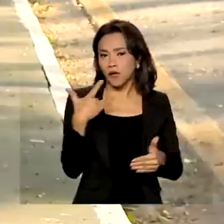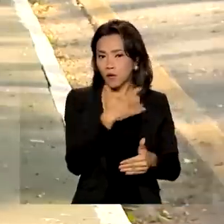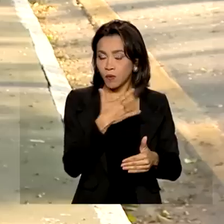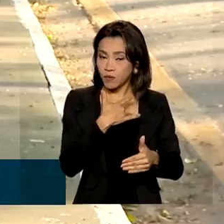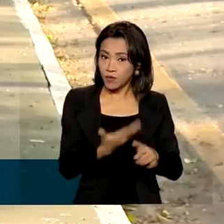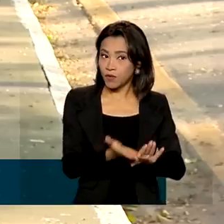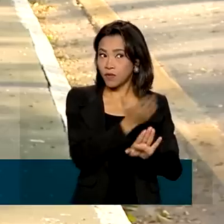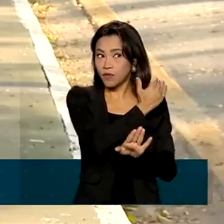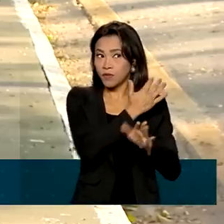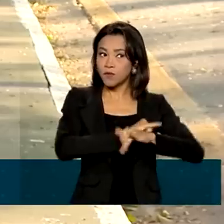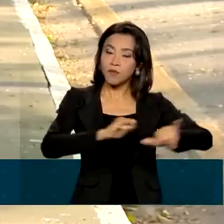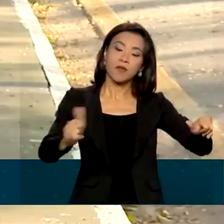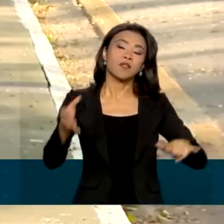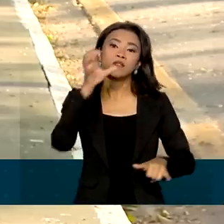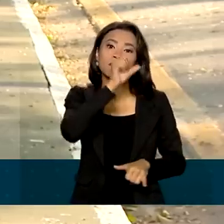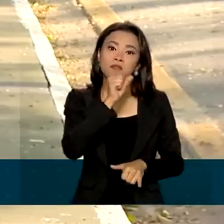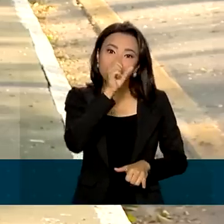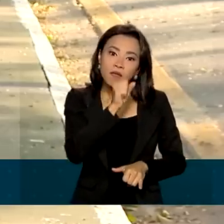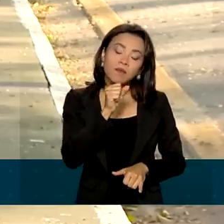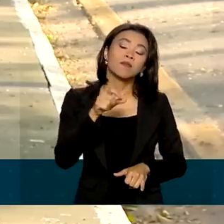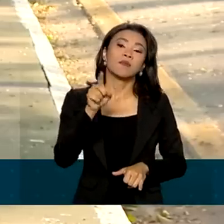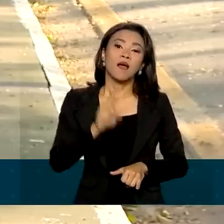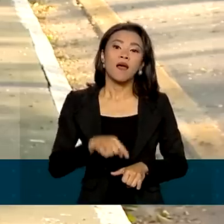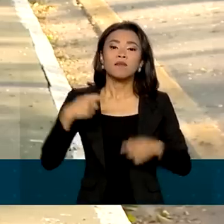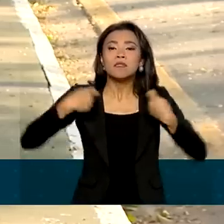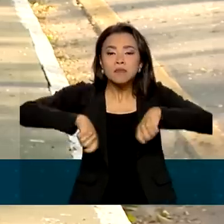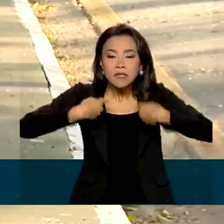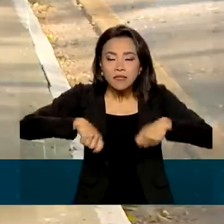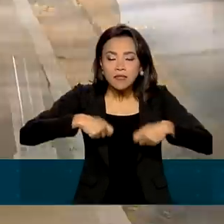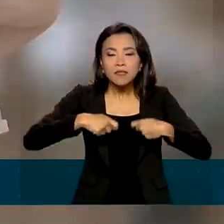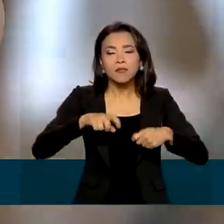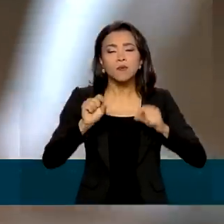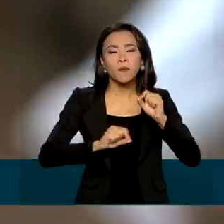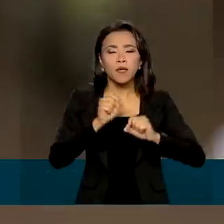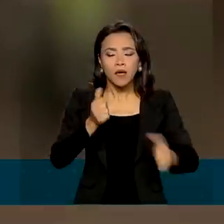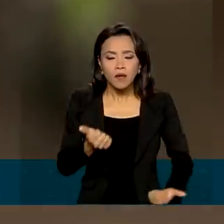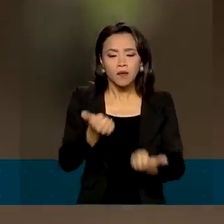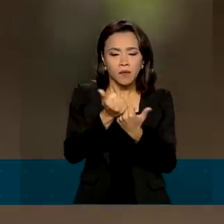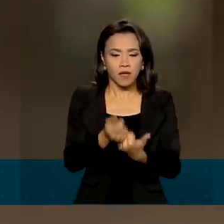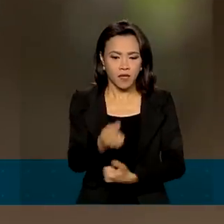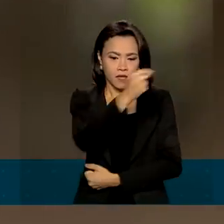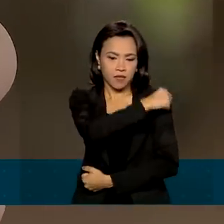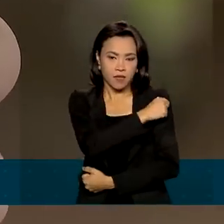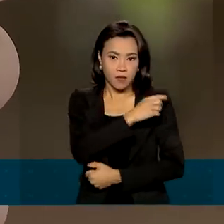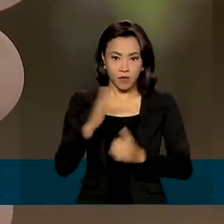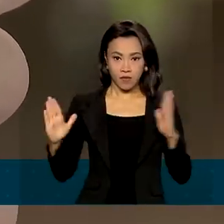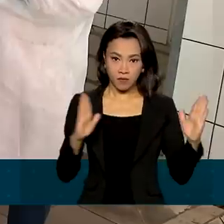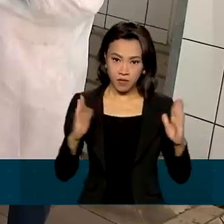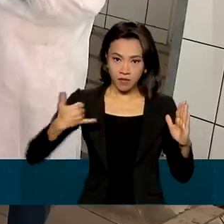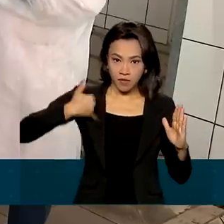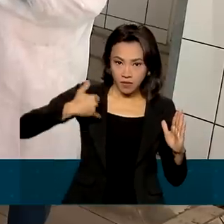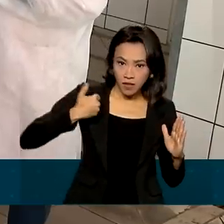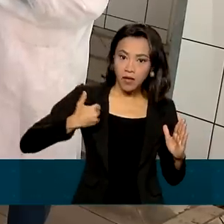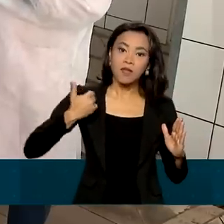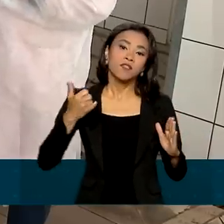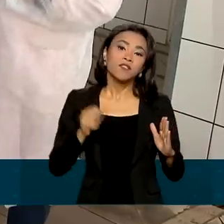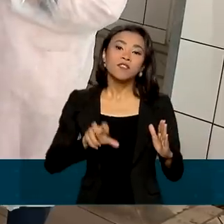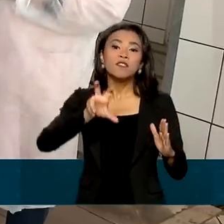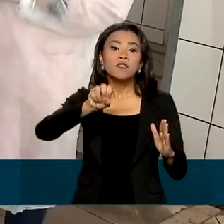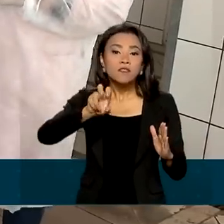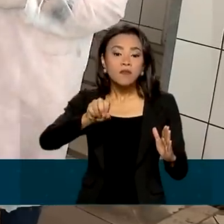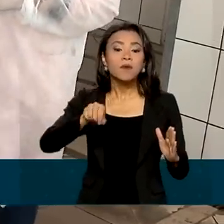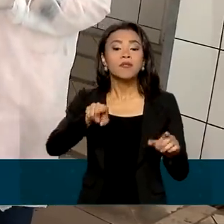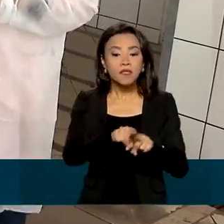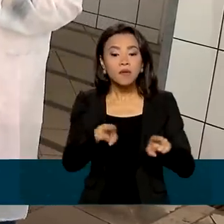As novas orientações consideram a necessidade de reforçar a imunização para essa faixa etária e também para os profissionais de